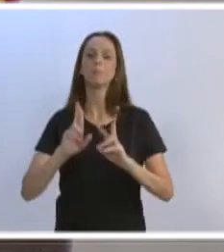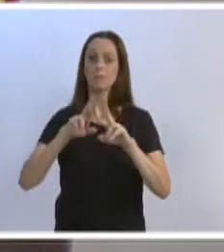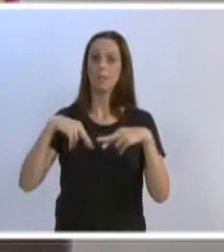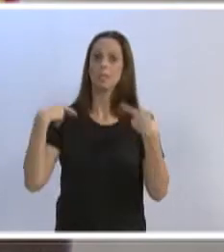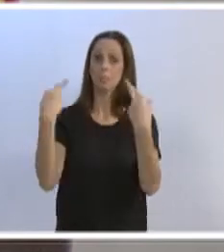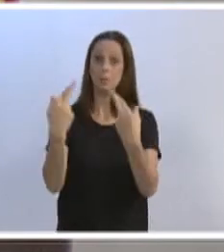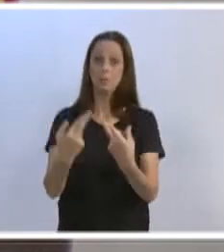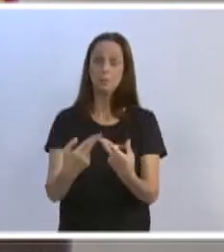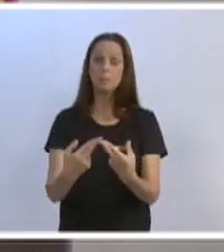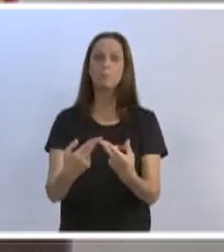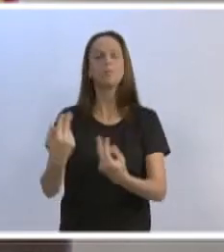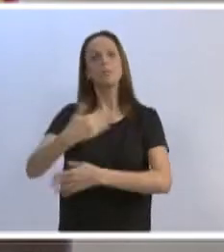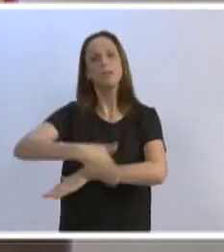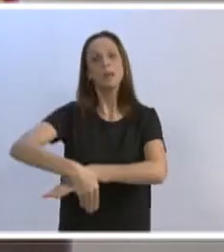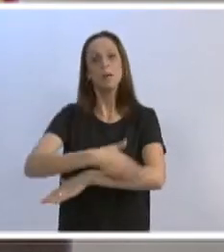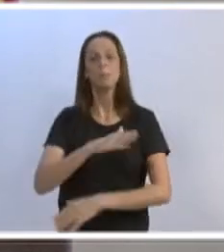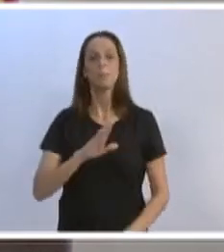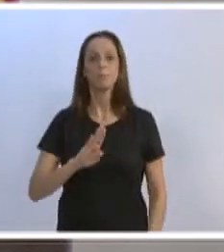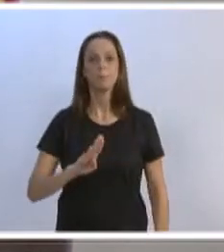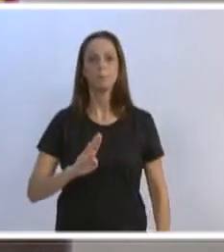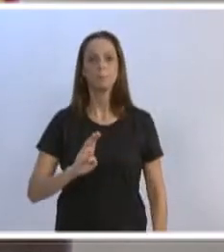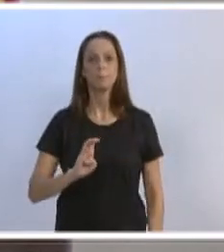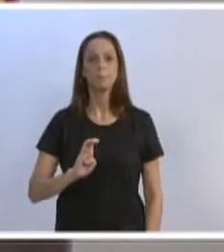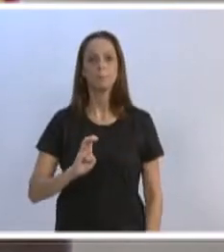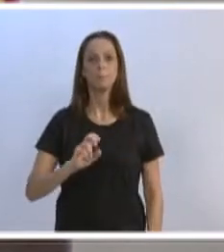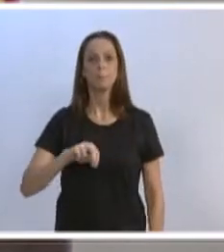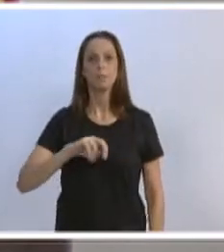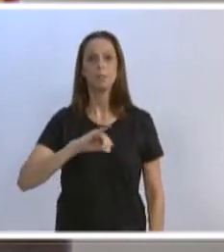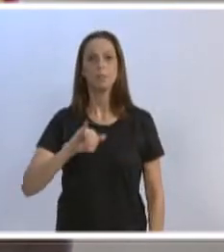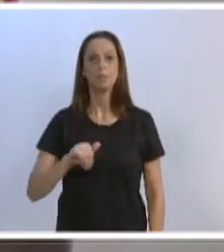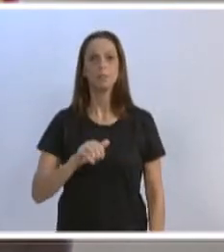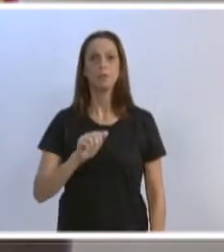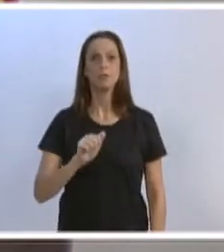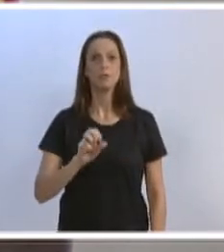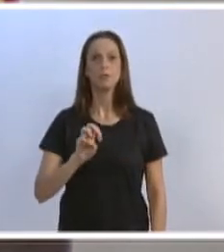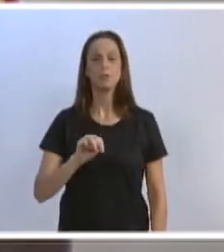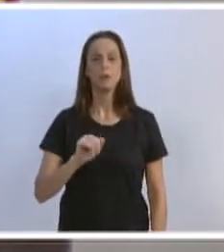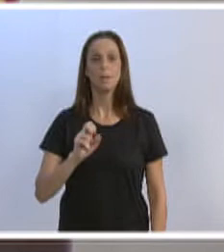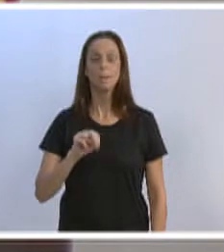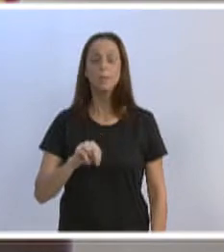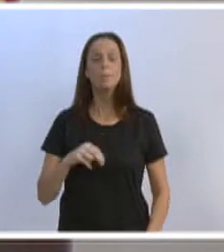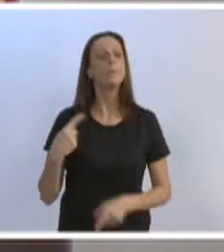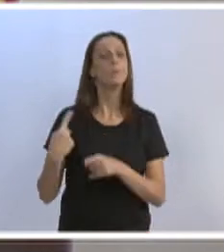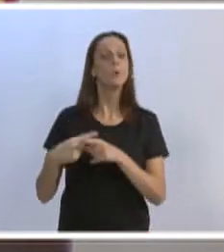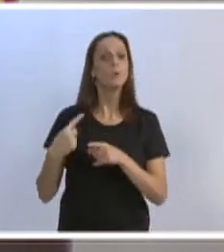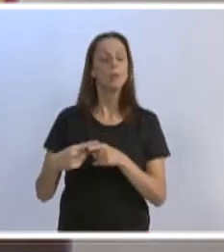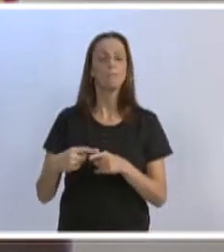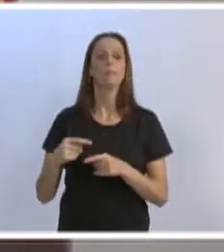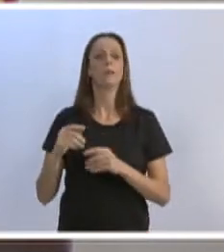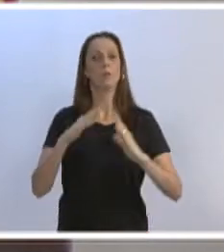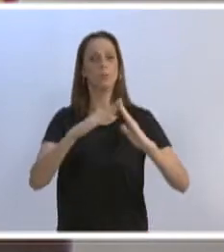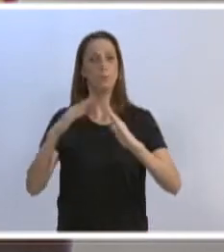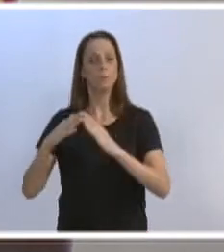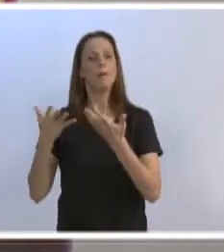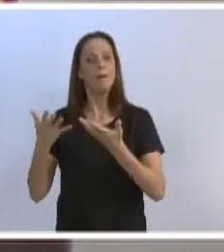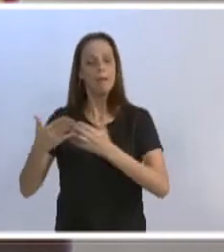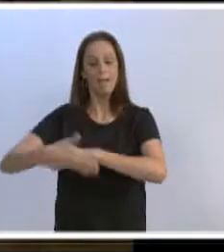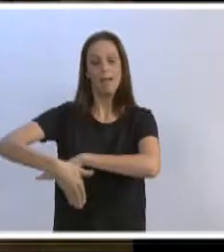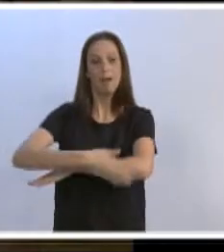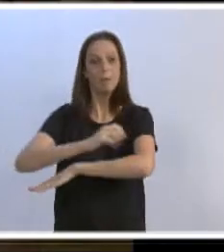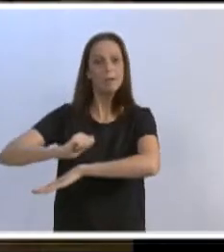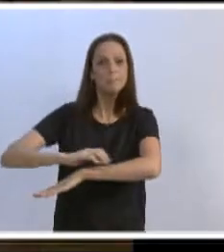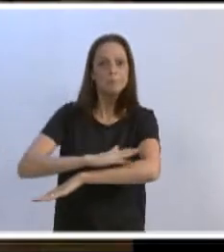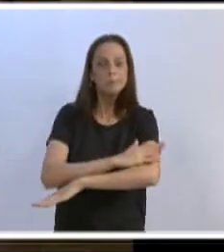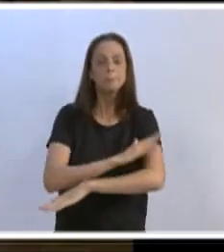na rua Benjamin Franklin. E os moradores querem pavimentar a rua, uma rua de placa verde, toda